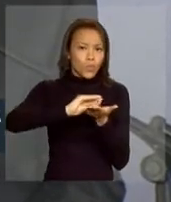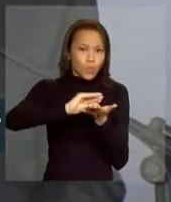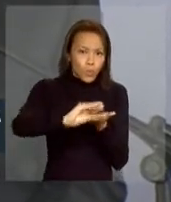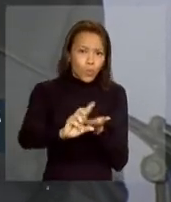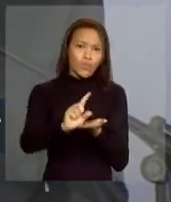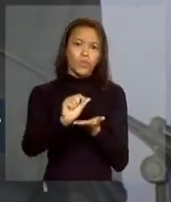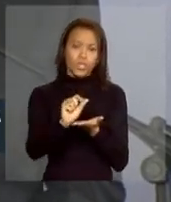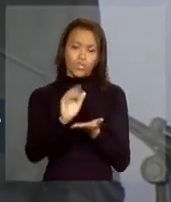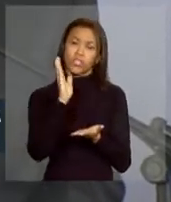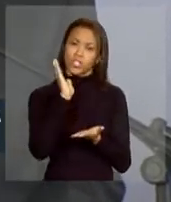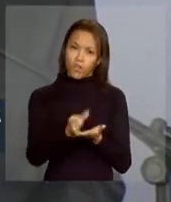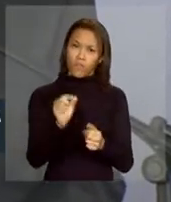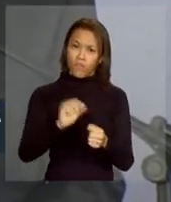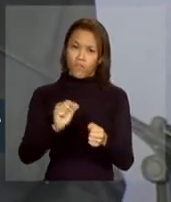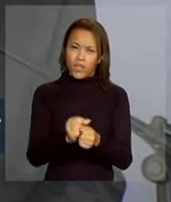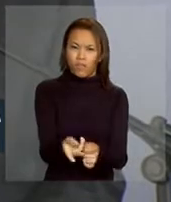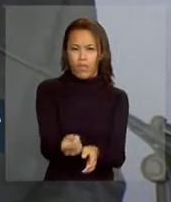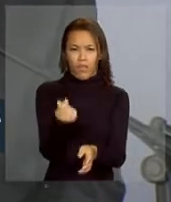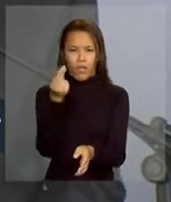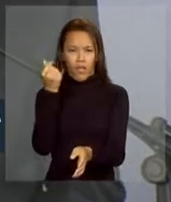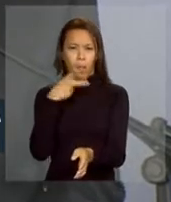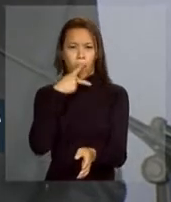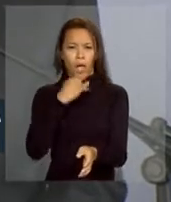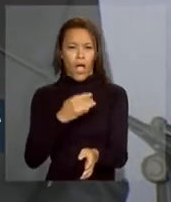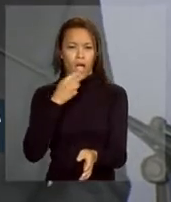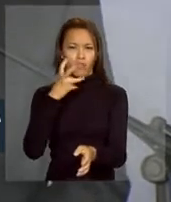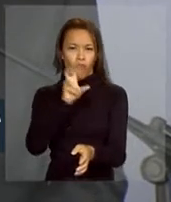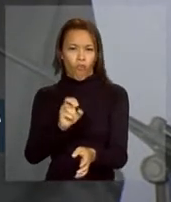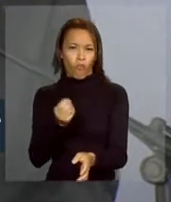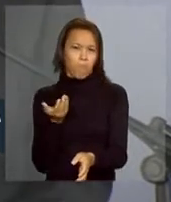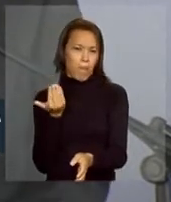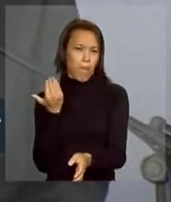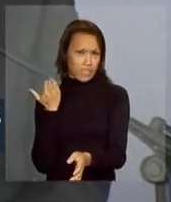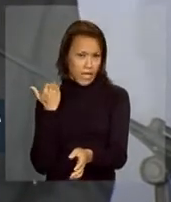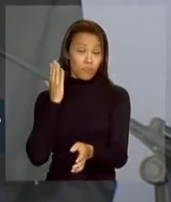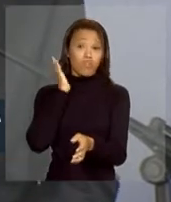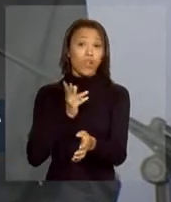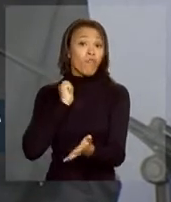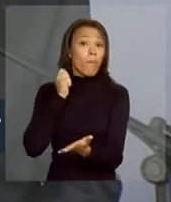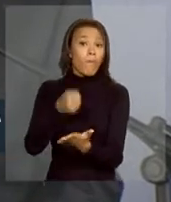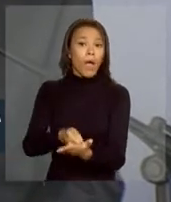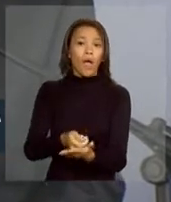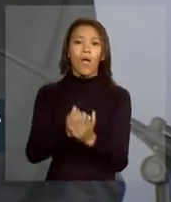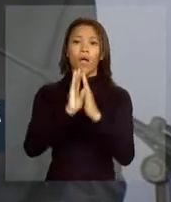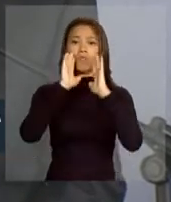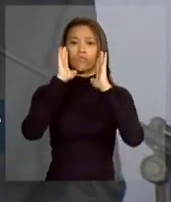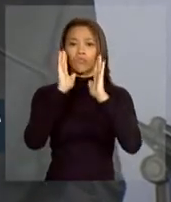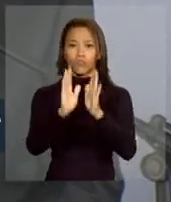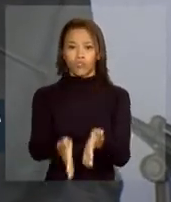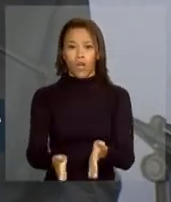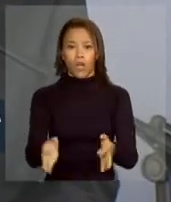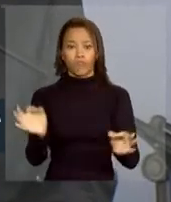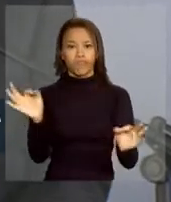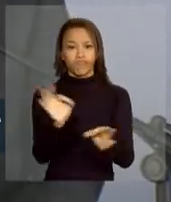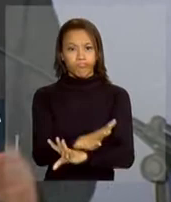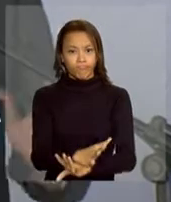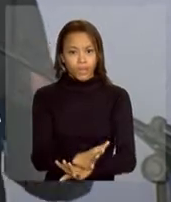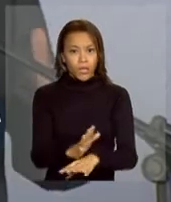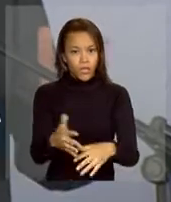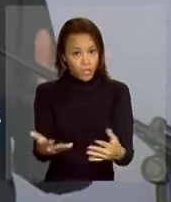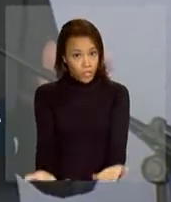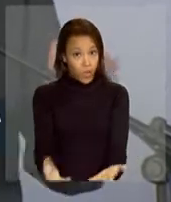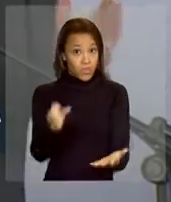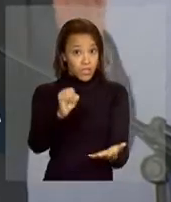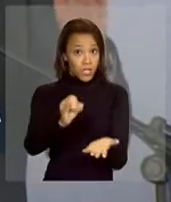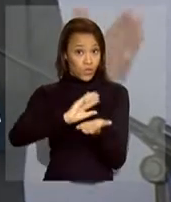foi feito pelos nossos avós, pais e avós, já tinha sido pago, já tinha sido amortizado. Ora, se